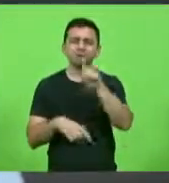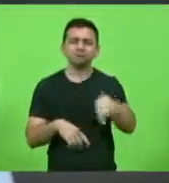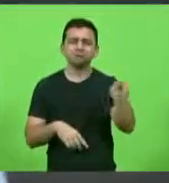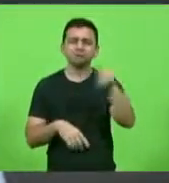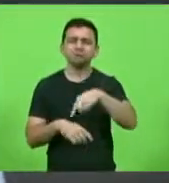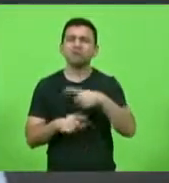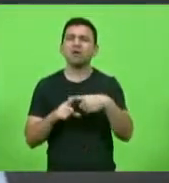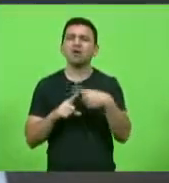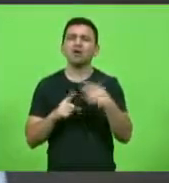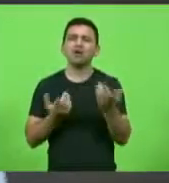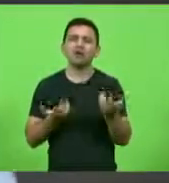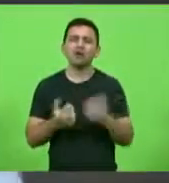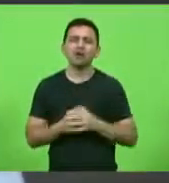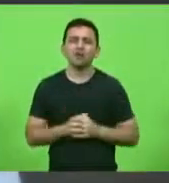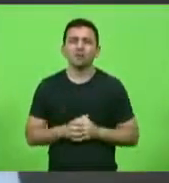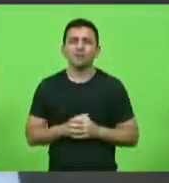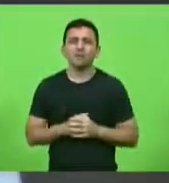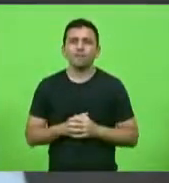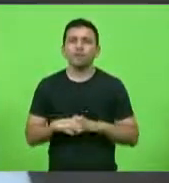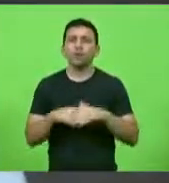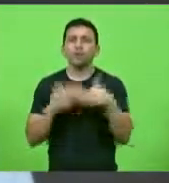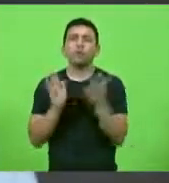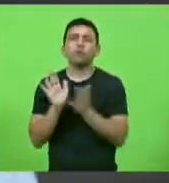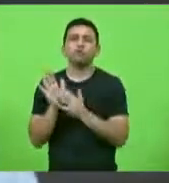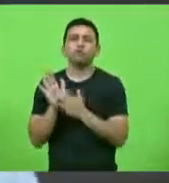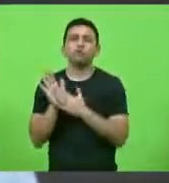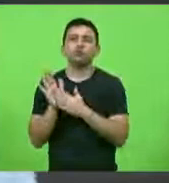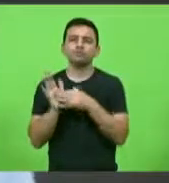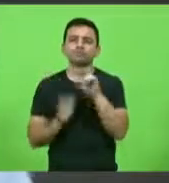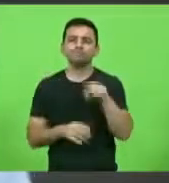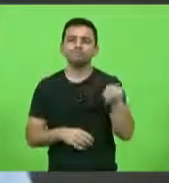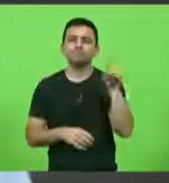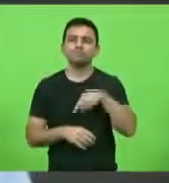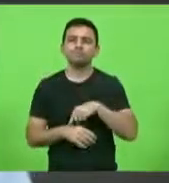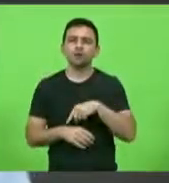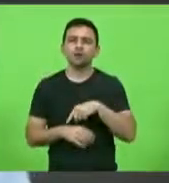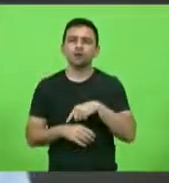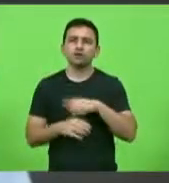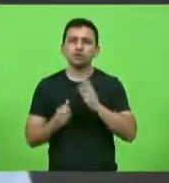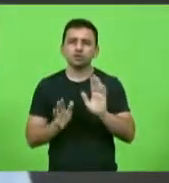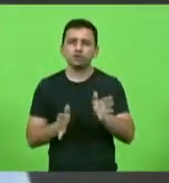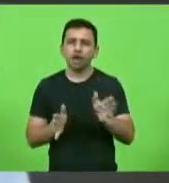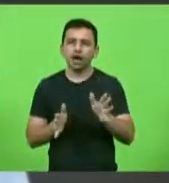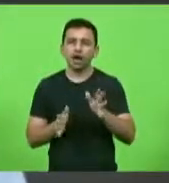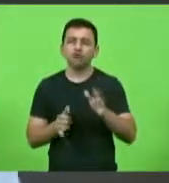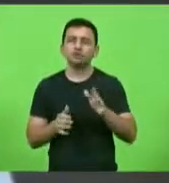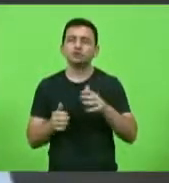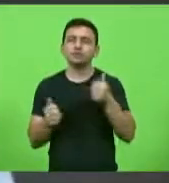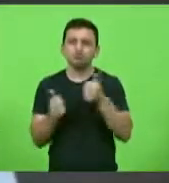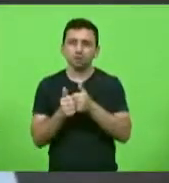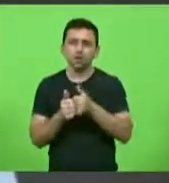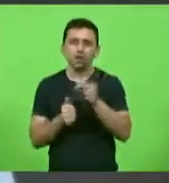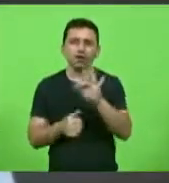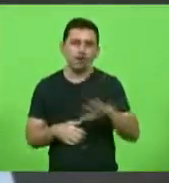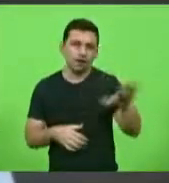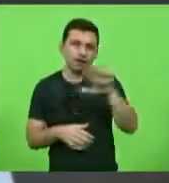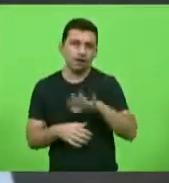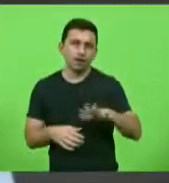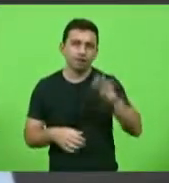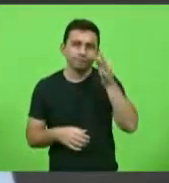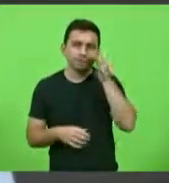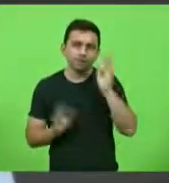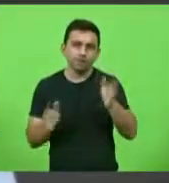qual é o motivo de cancelar uma homologação acompanhada pelo Tribunal Federal Regional pela